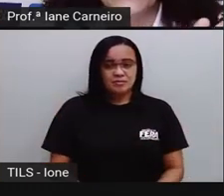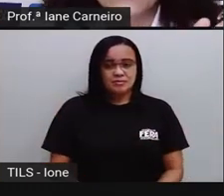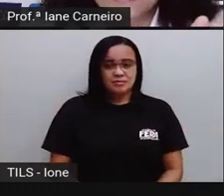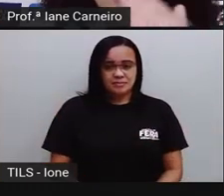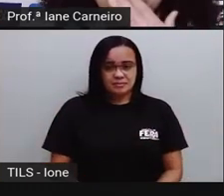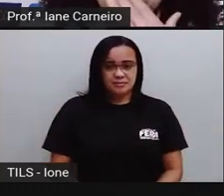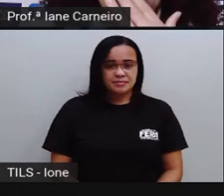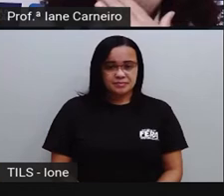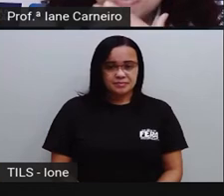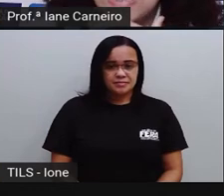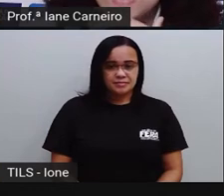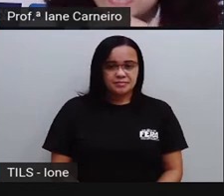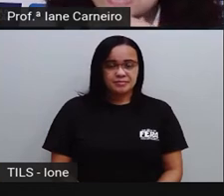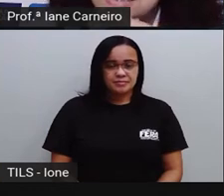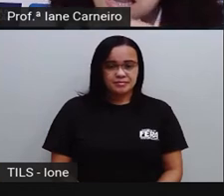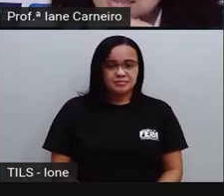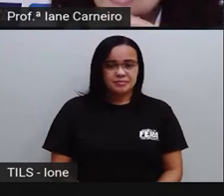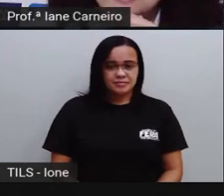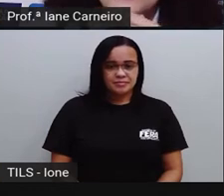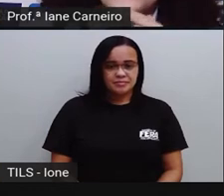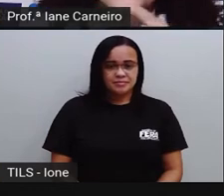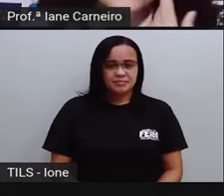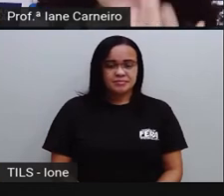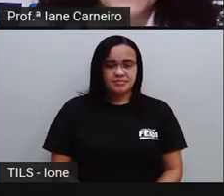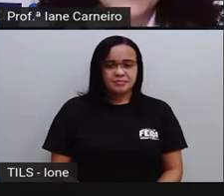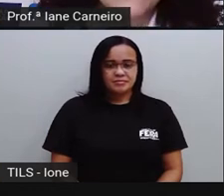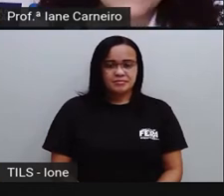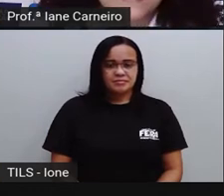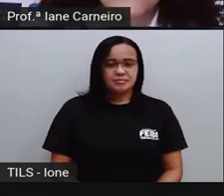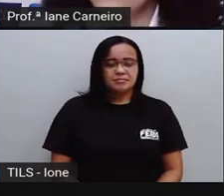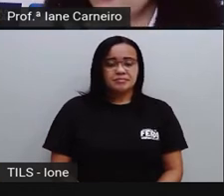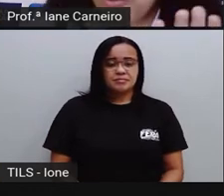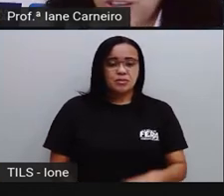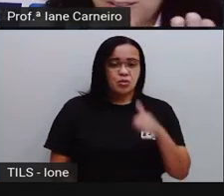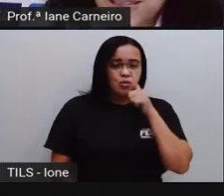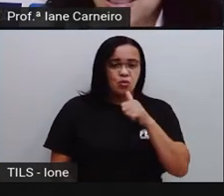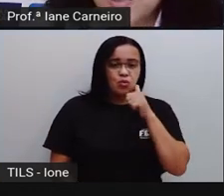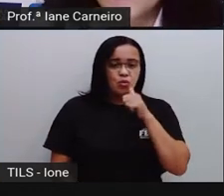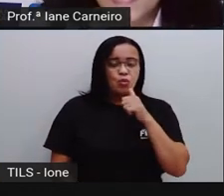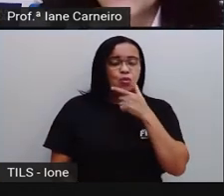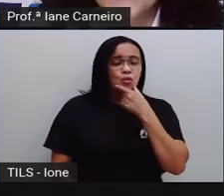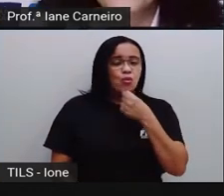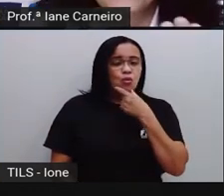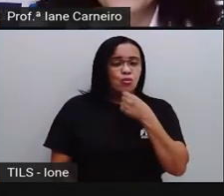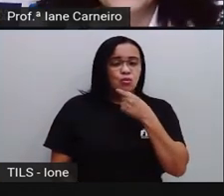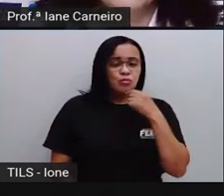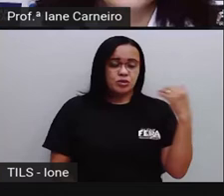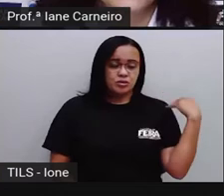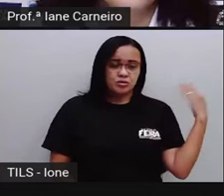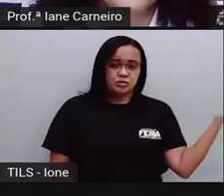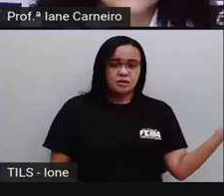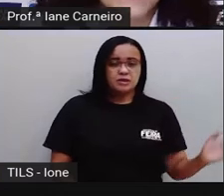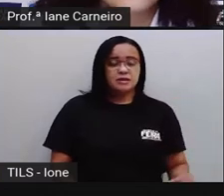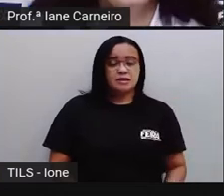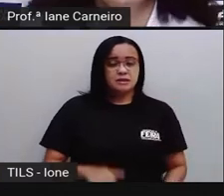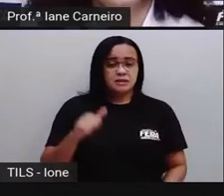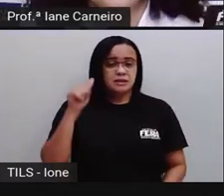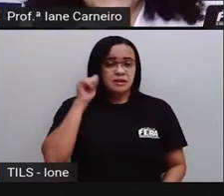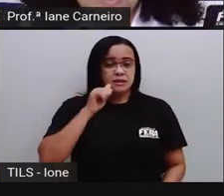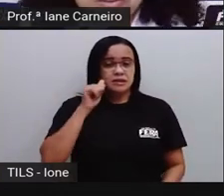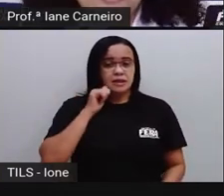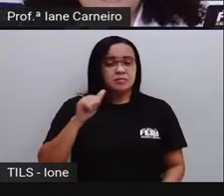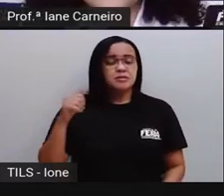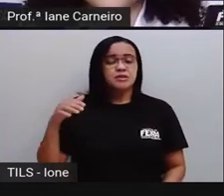Se o menino, o esquerdo tá desse lado, o da menina vai tá... O direito tá desse lado, né? O da menina vai tá onde o esquerdo?